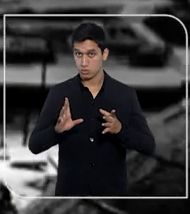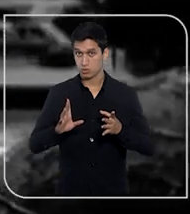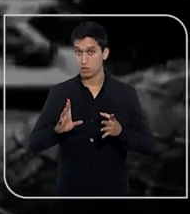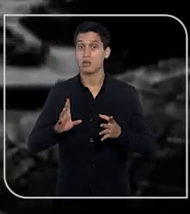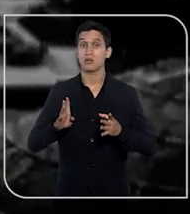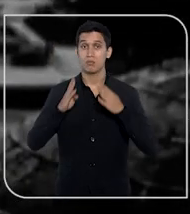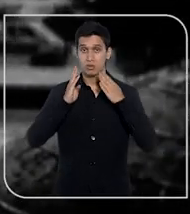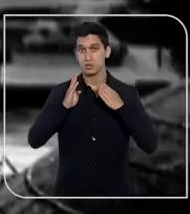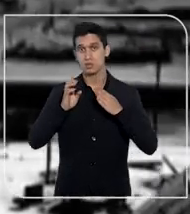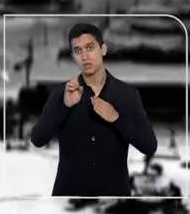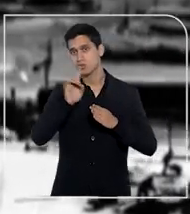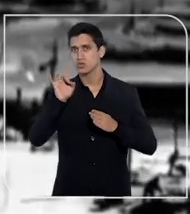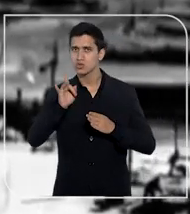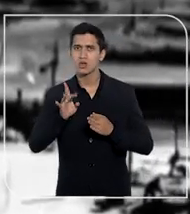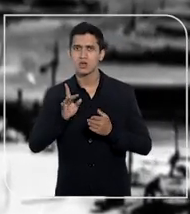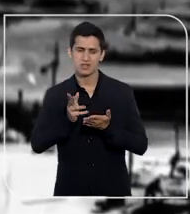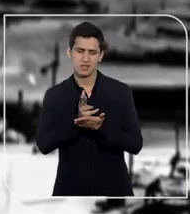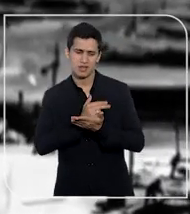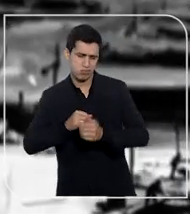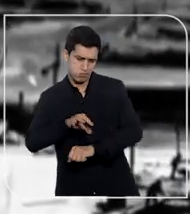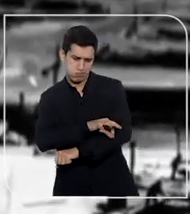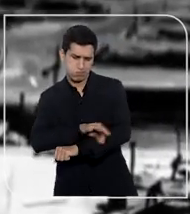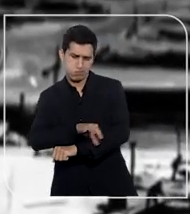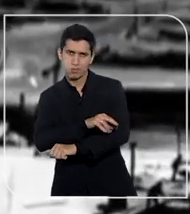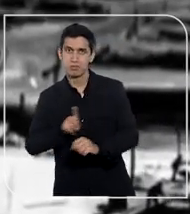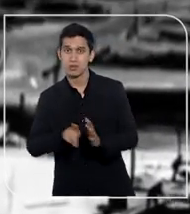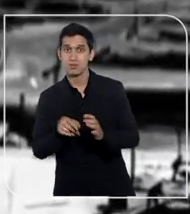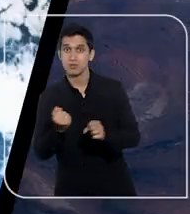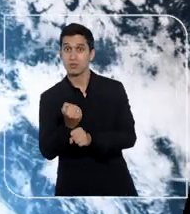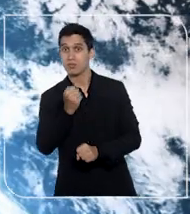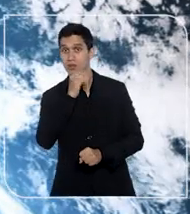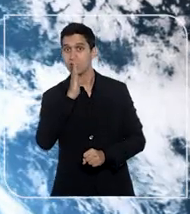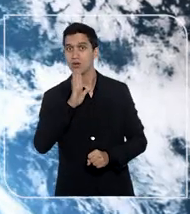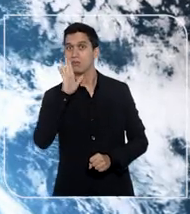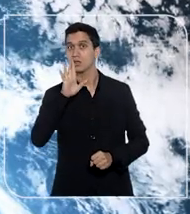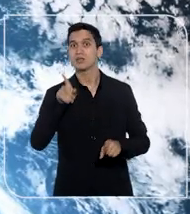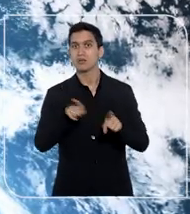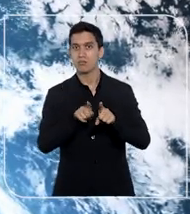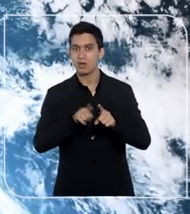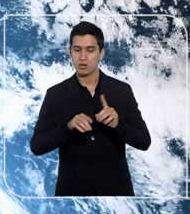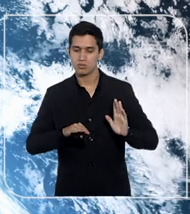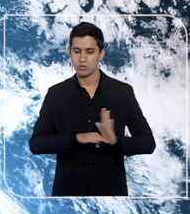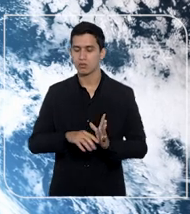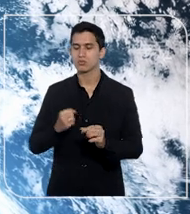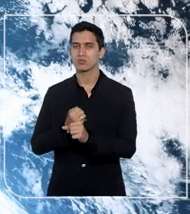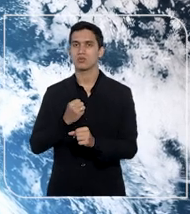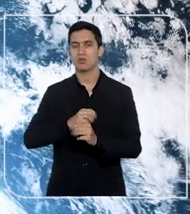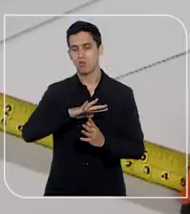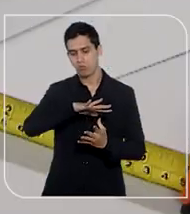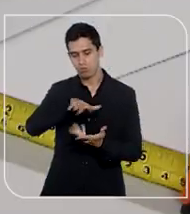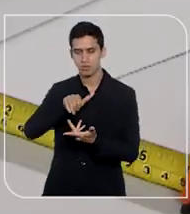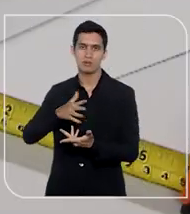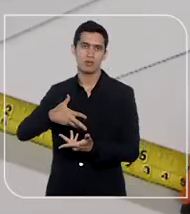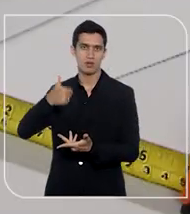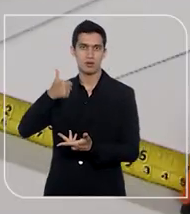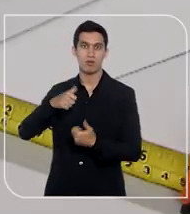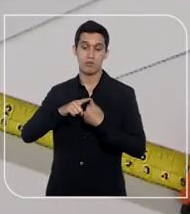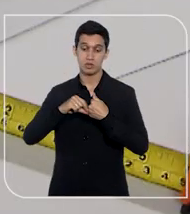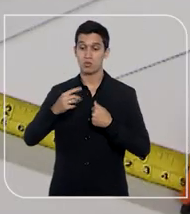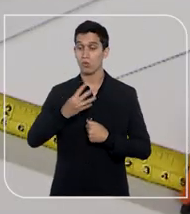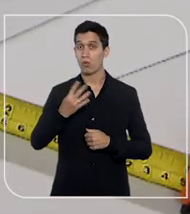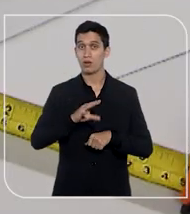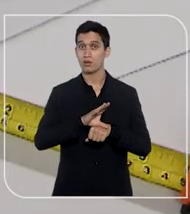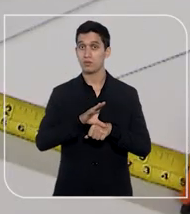não apenas os desenhos arquitetônicos para construir o Brasil, mas também um planeta melhor. O artigo 4º da